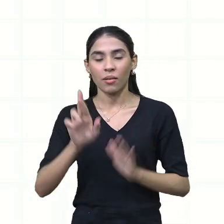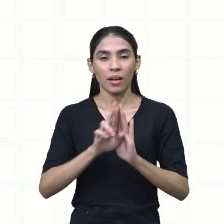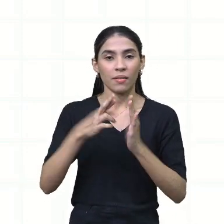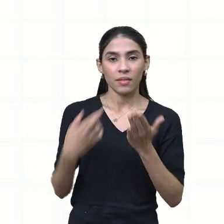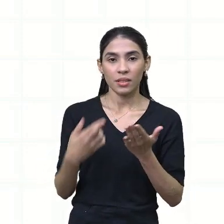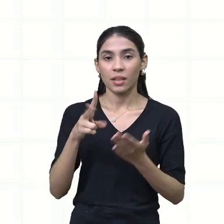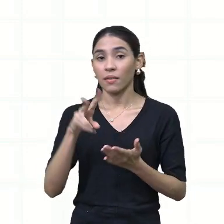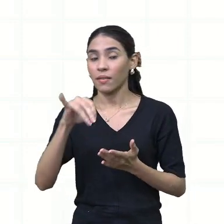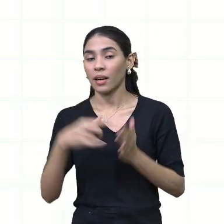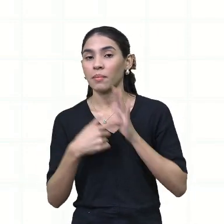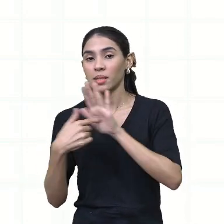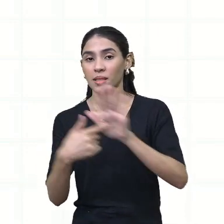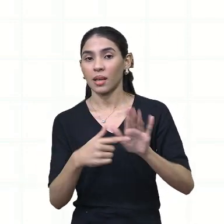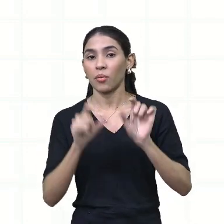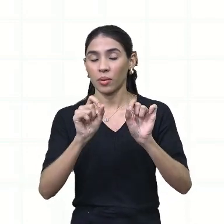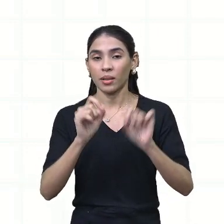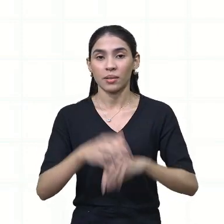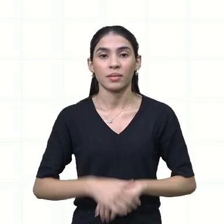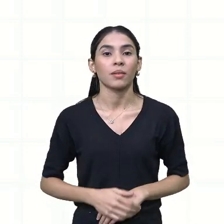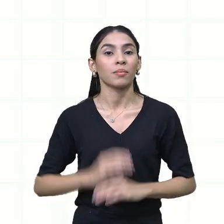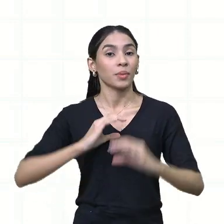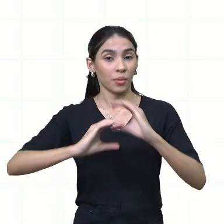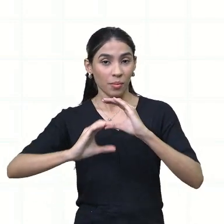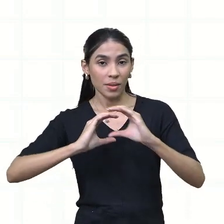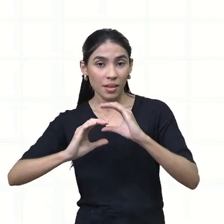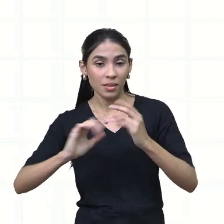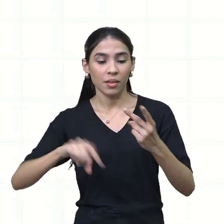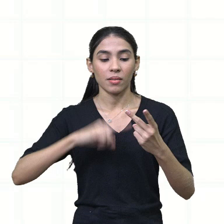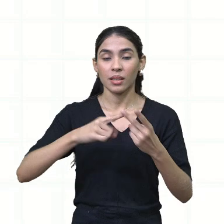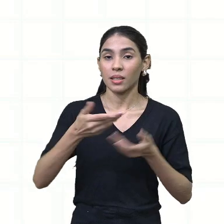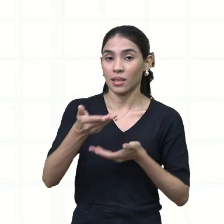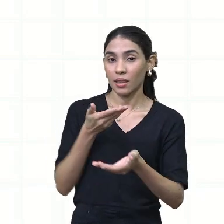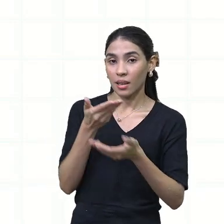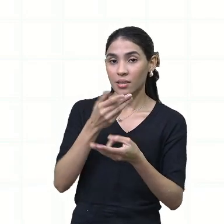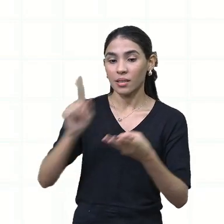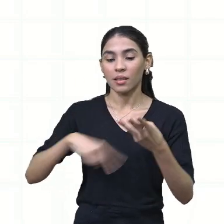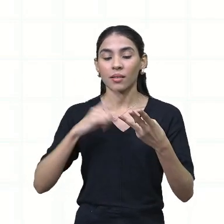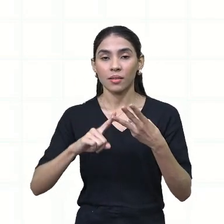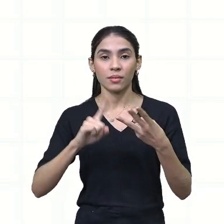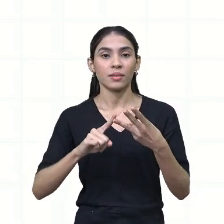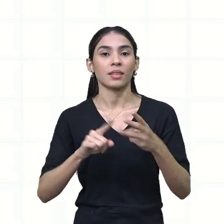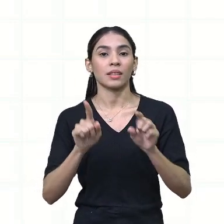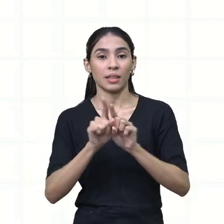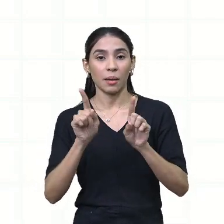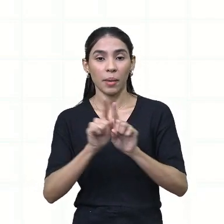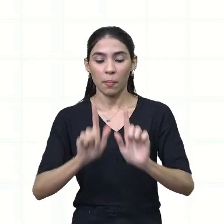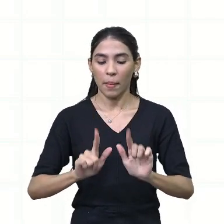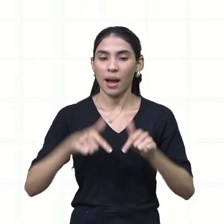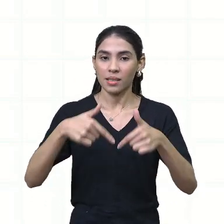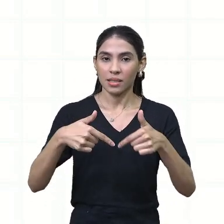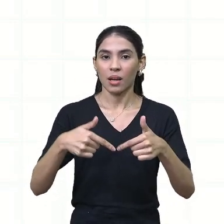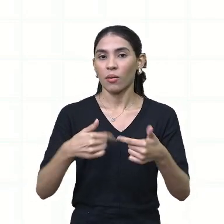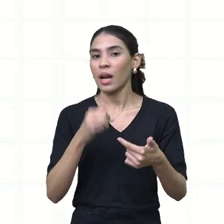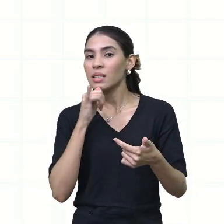vão trazer uma comunicação, uma interação, uma atividade